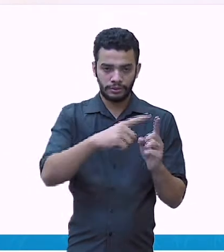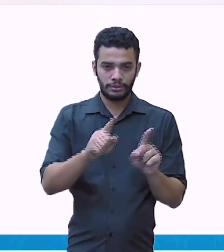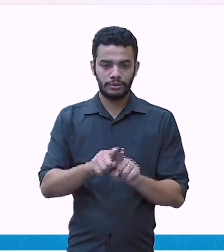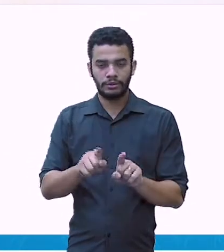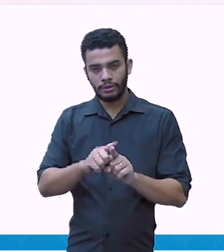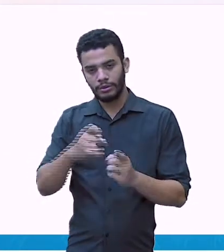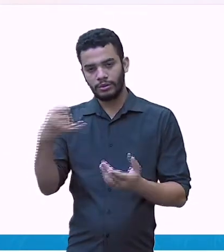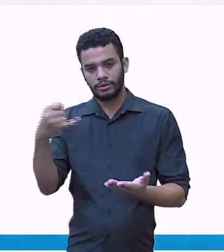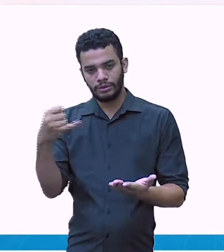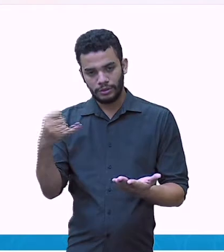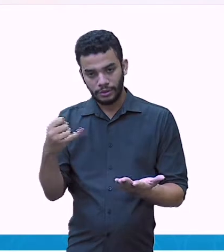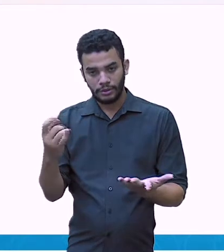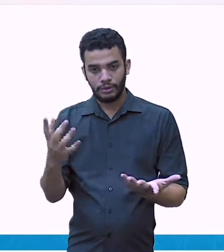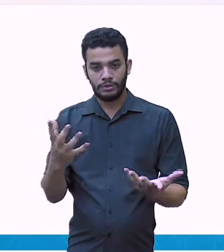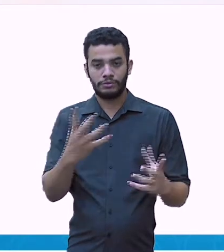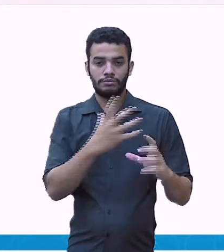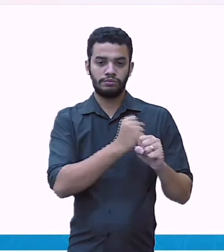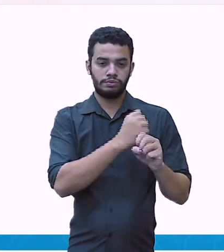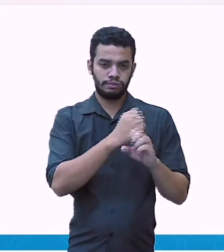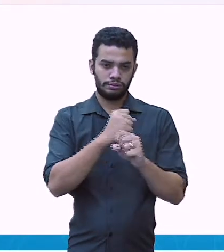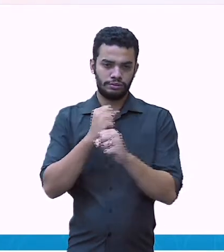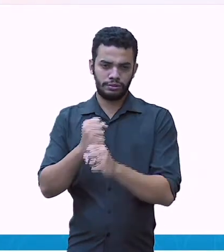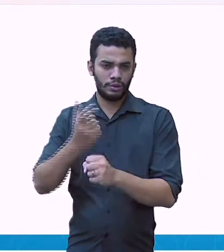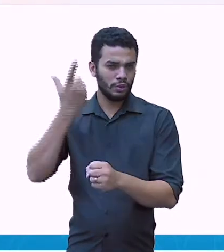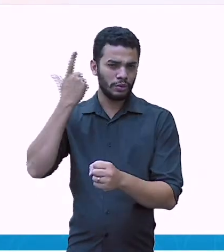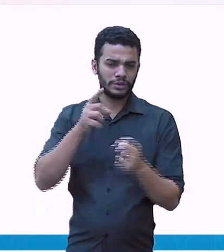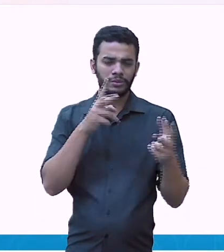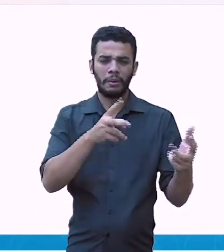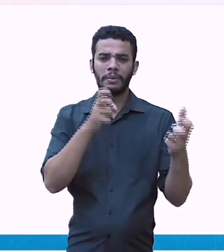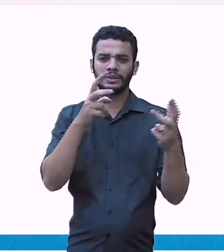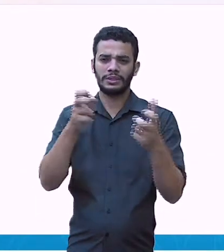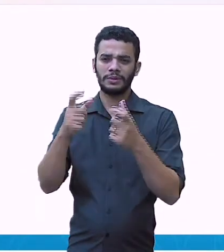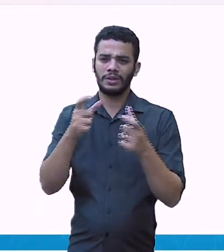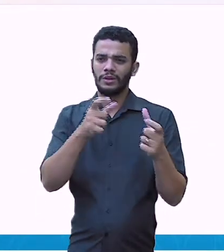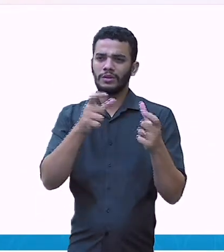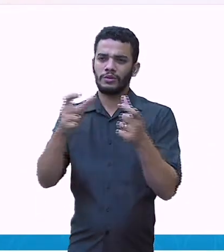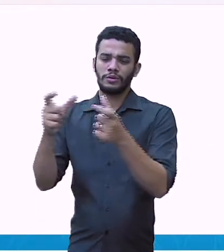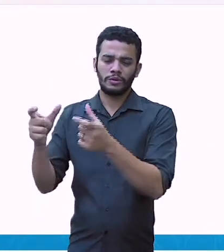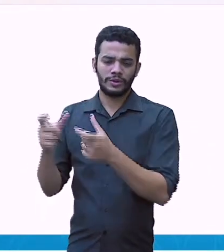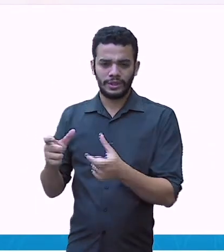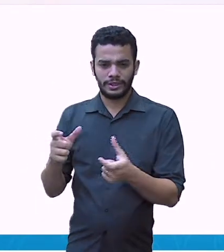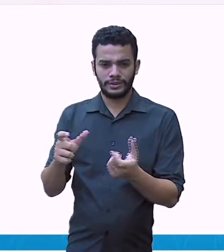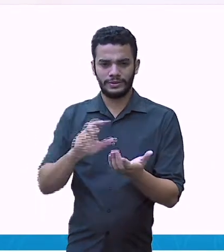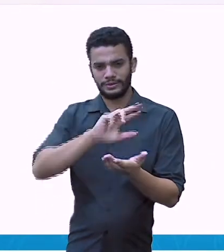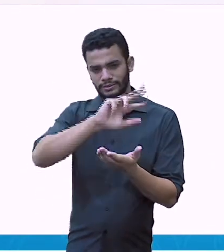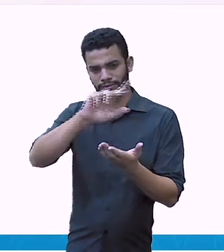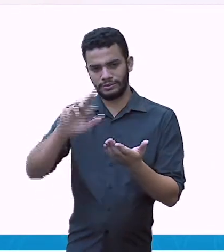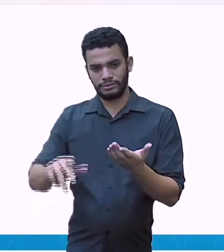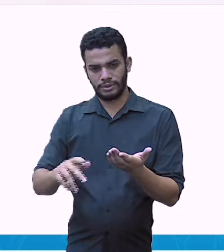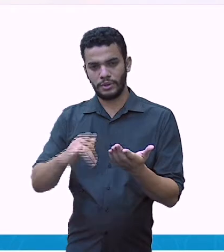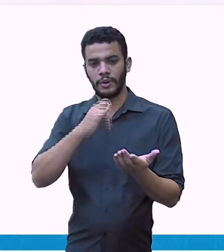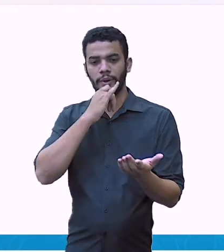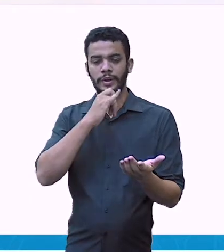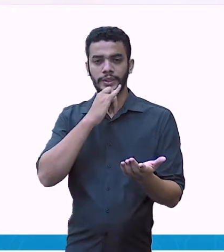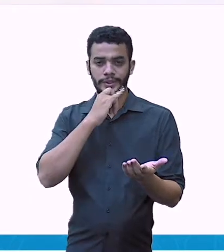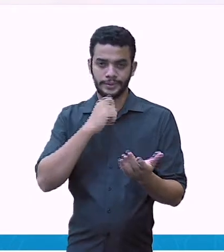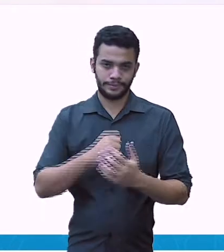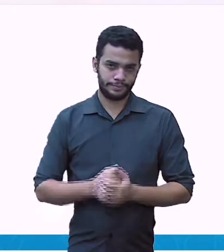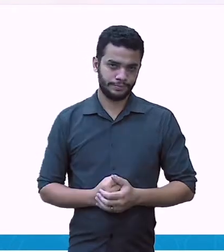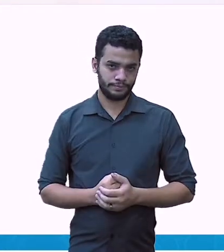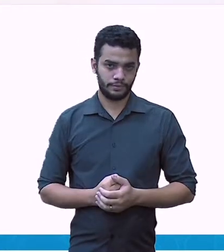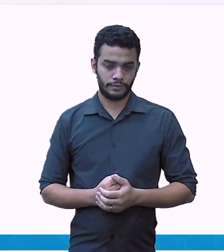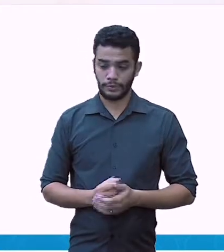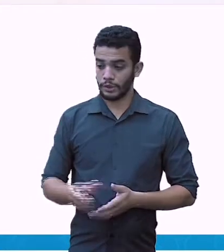números decimais estão presentes em várias situações do nosso dia a dia. Vamos ver aqui um exemplo. Daniel foi ao